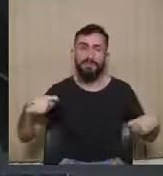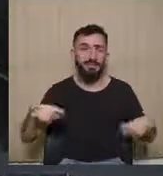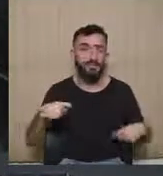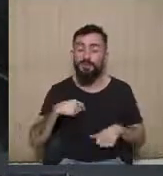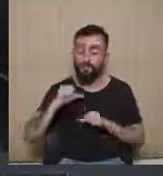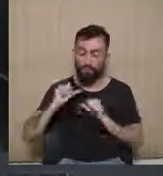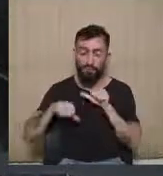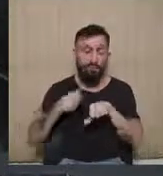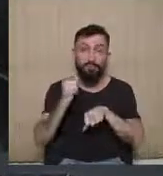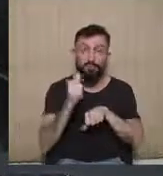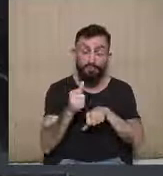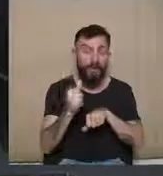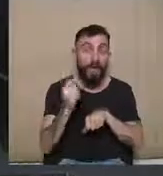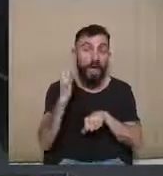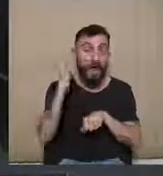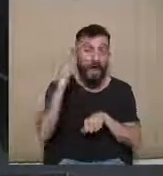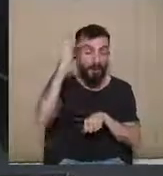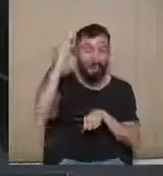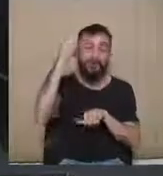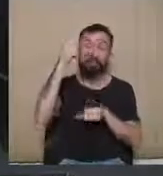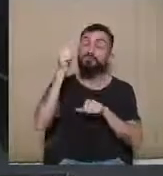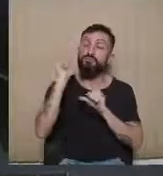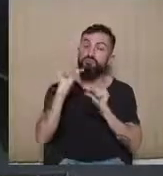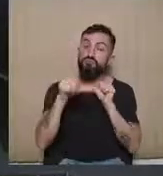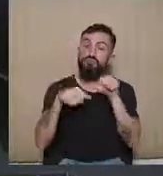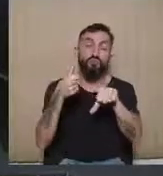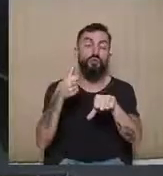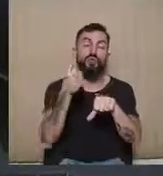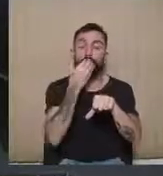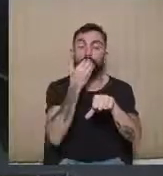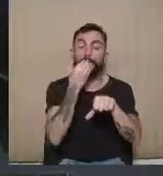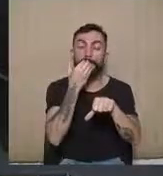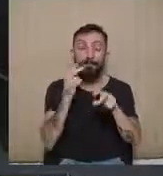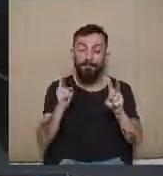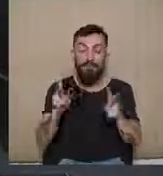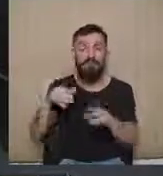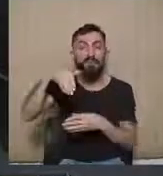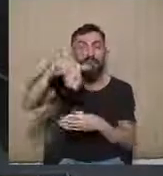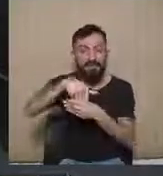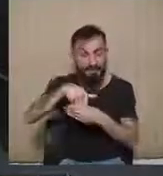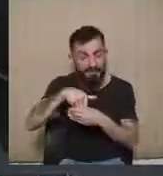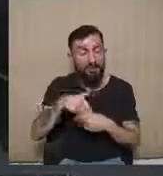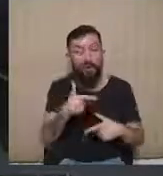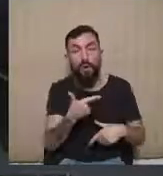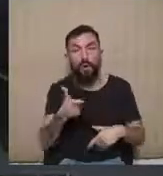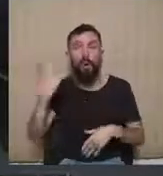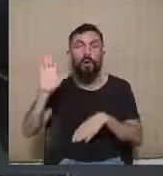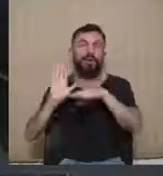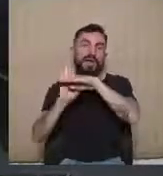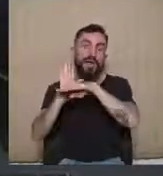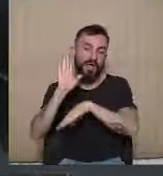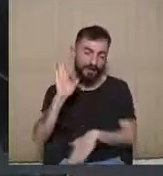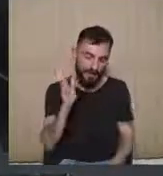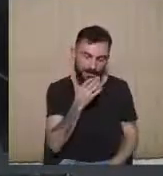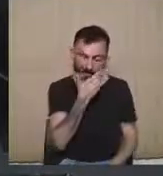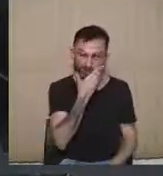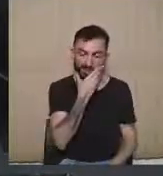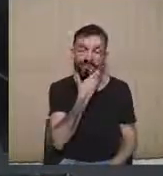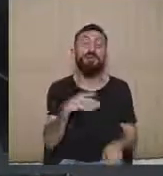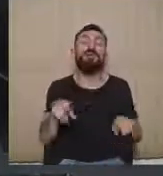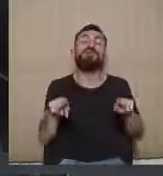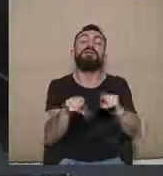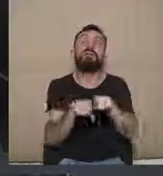se aplicada para a mesma eleição, uma outra regra. Também tem a questão da